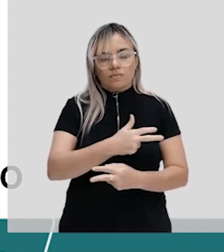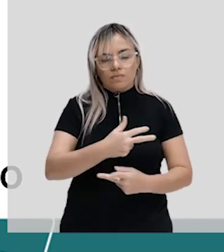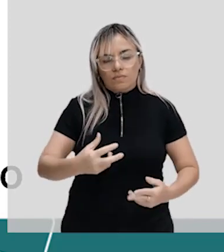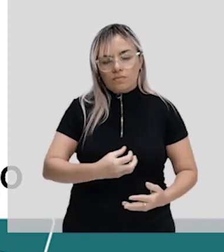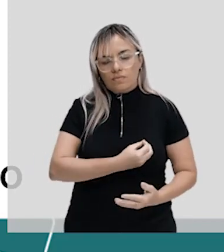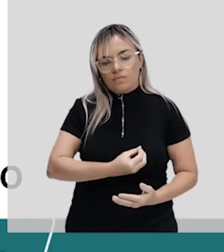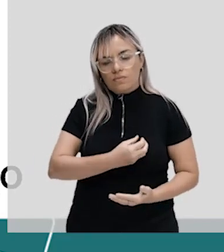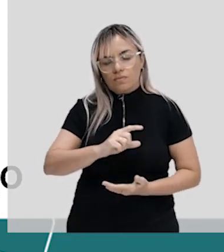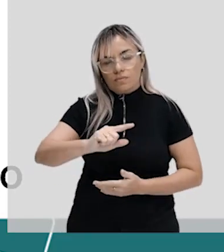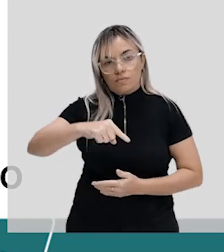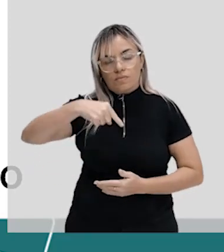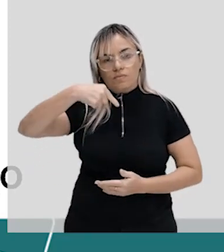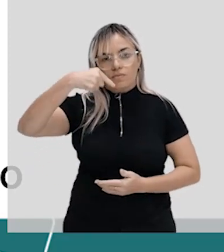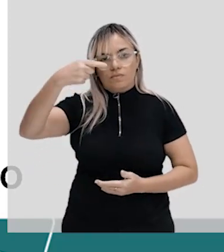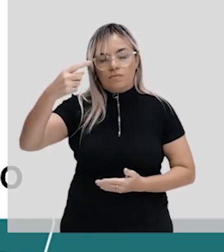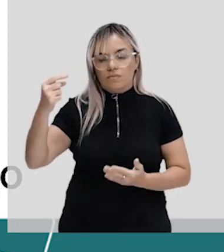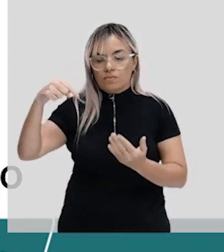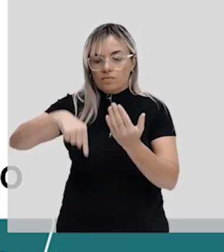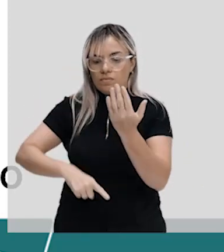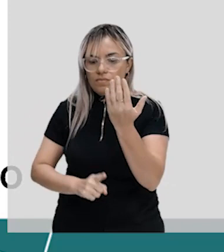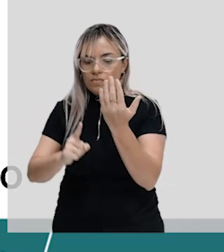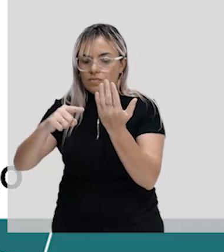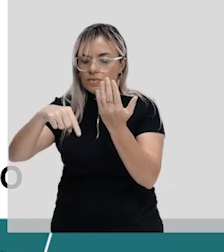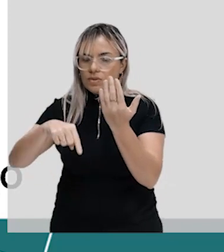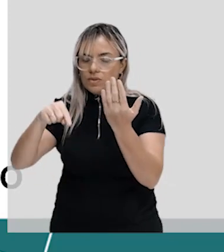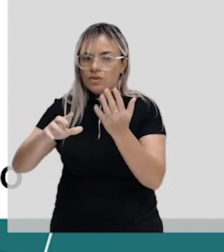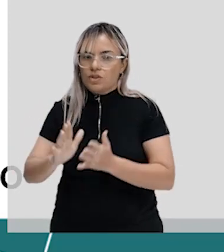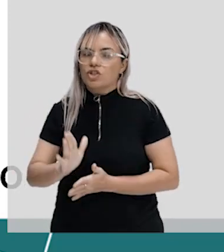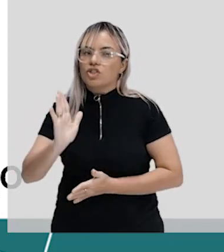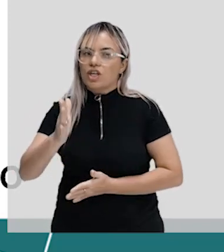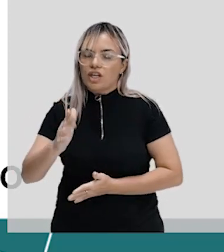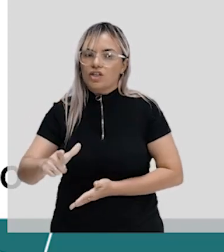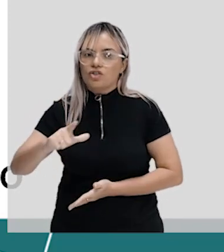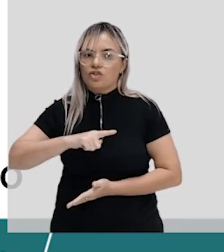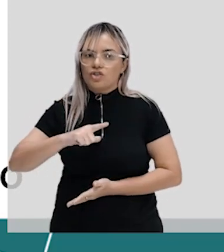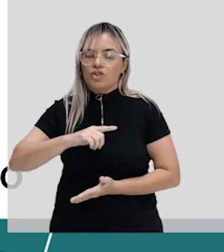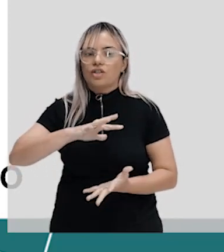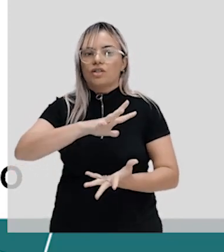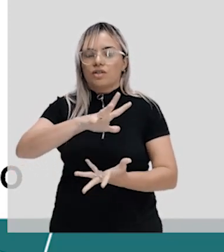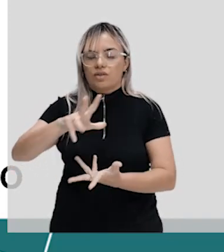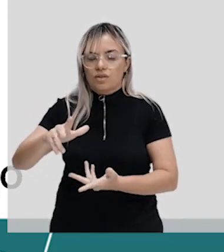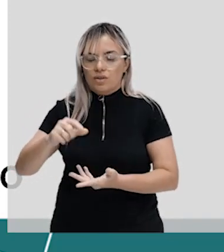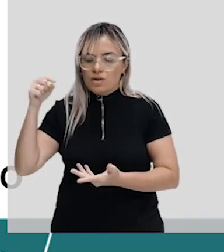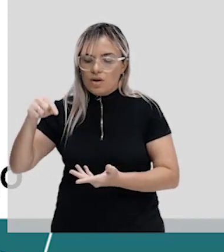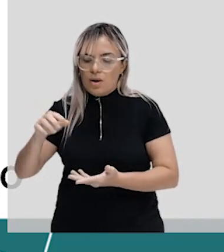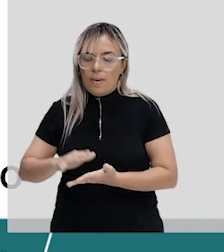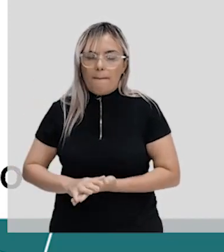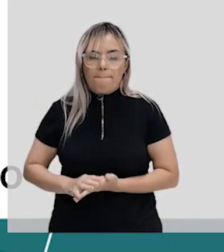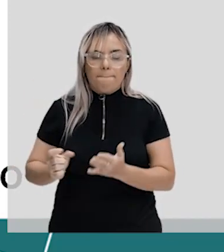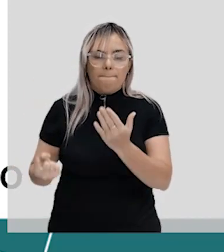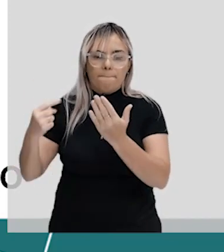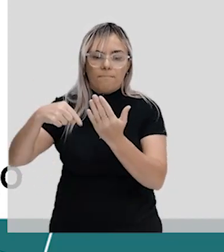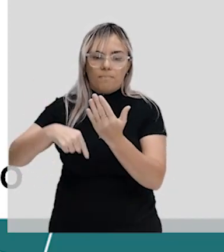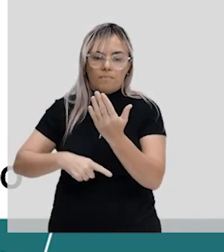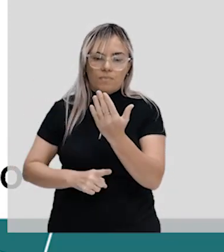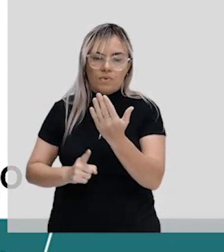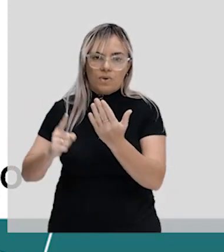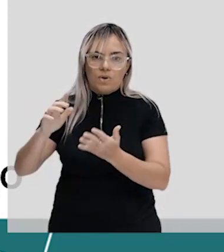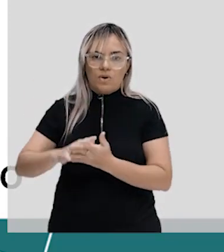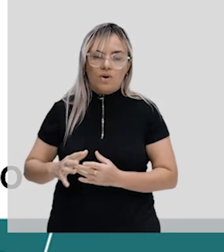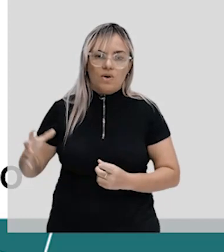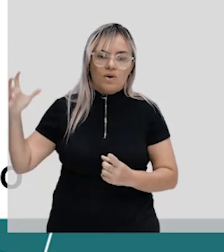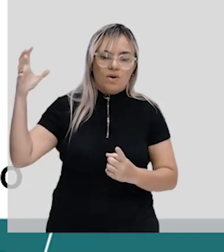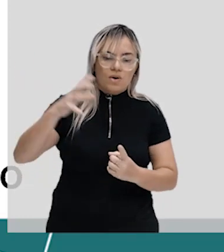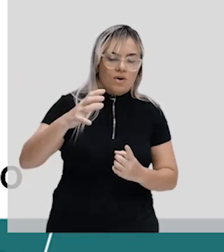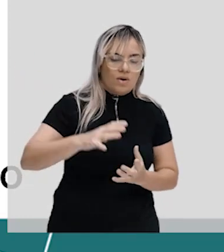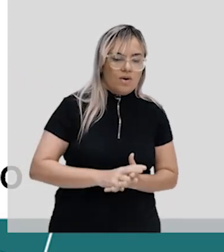depois que a fotossíntese existisse. Porque a fotossíntese forneceu condições para que a atmosfera